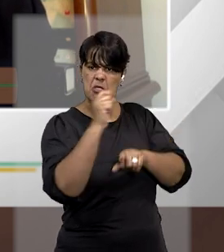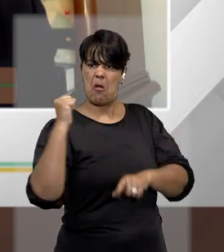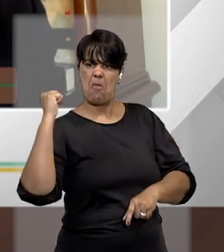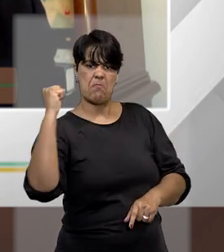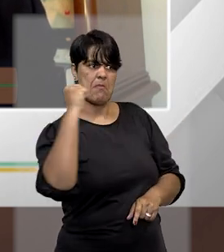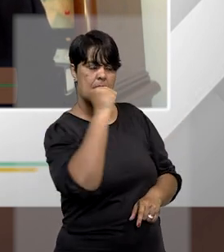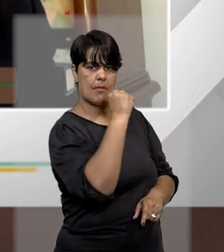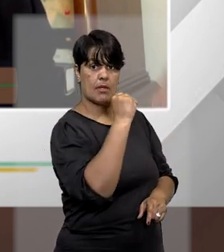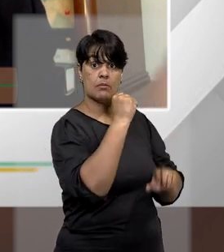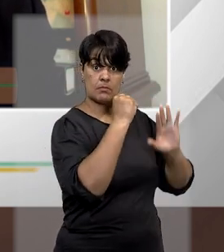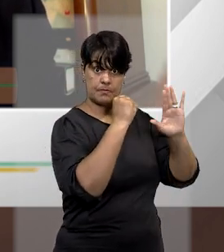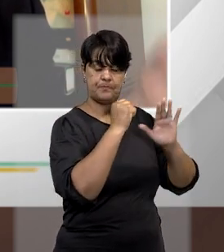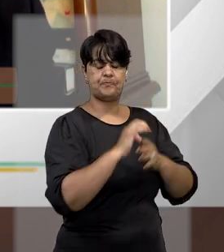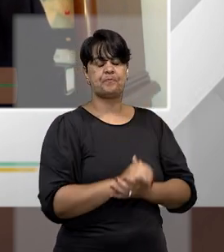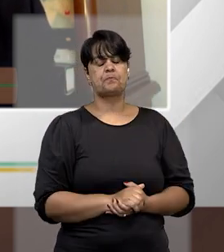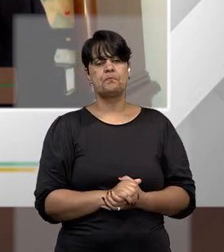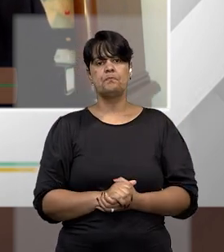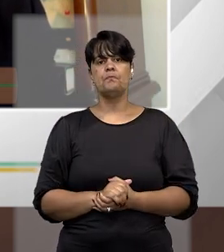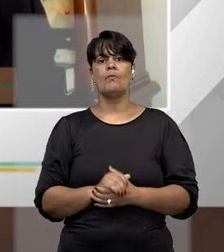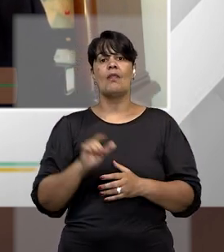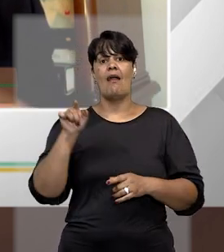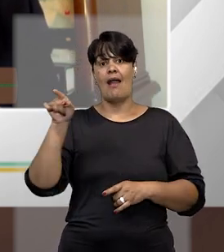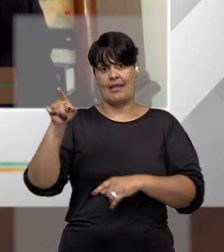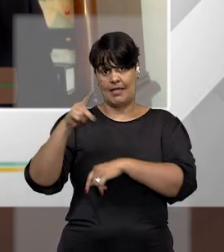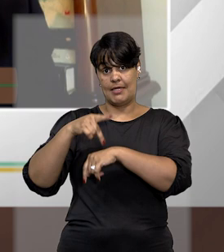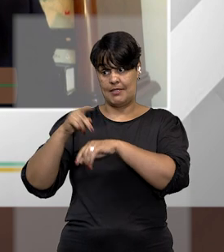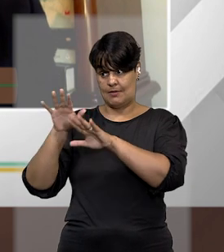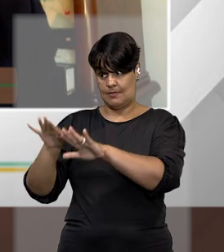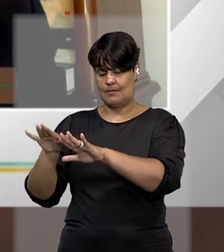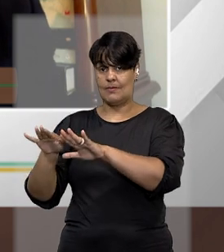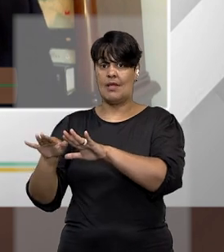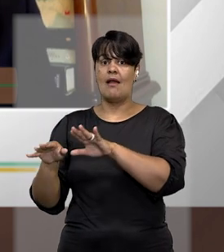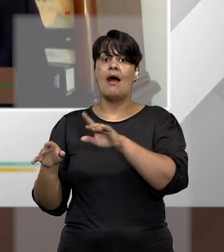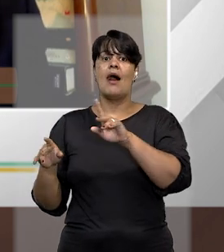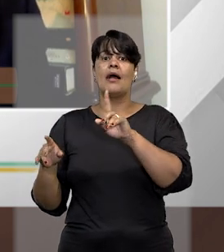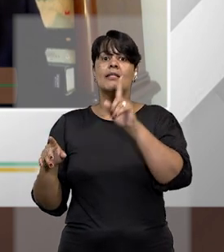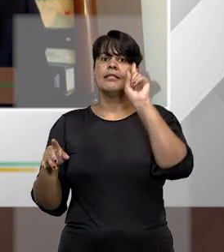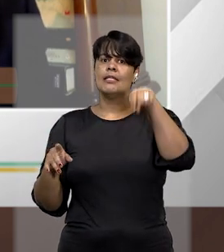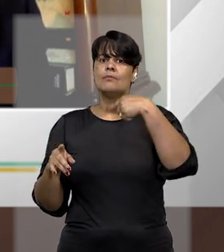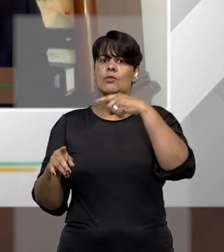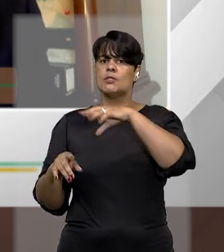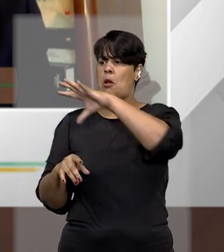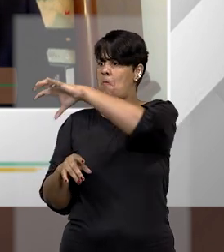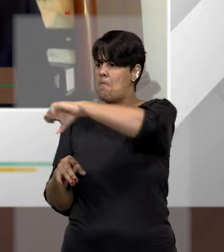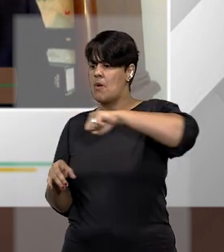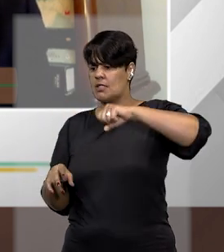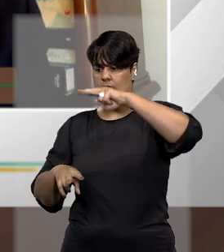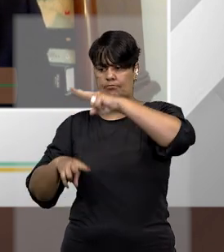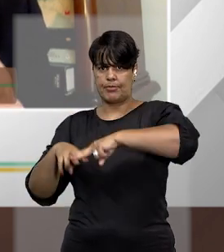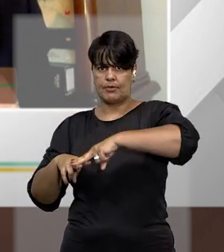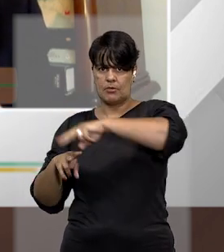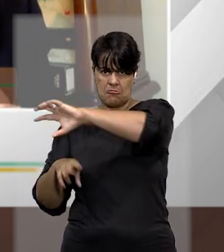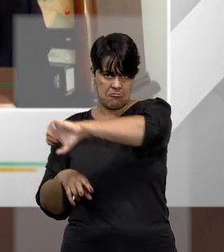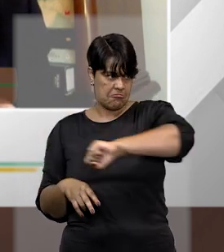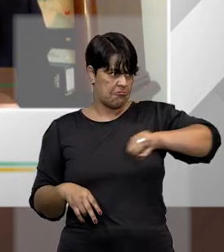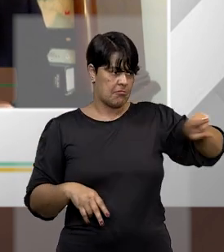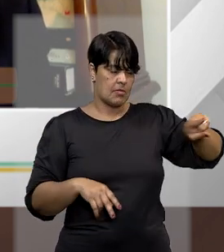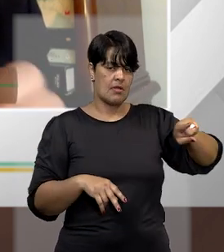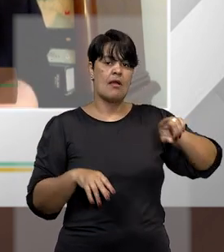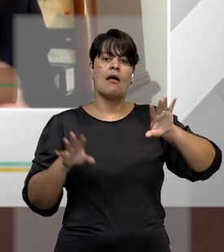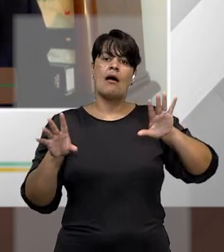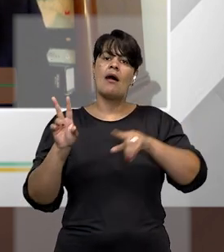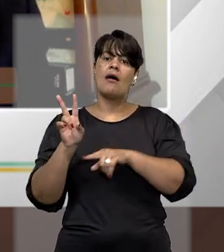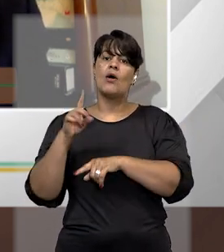a defesa dele alegou trata-se de crime político. E o Supremo falou o quê? Que não, que isso não era um crime político. Se nós pegarmos algumas